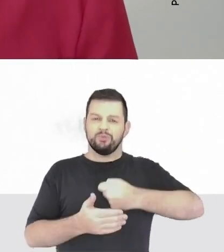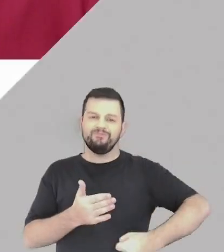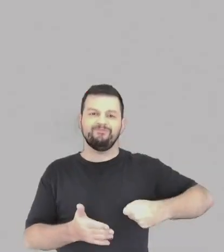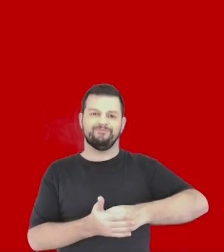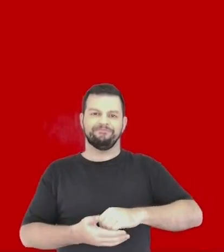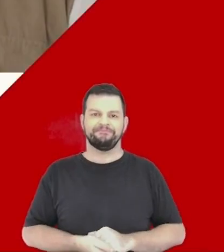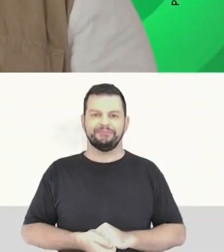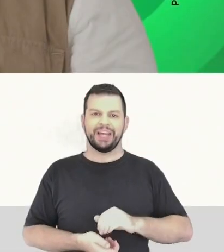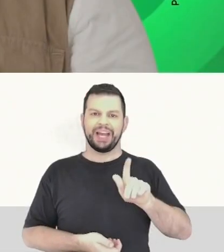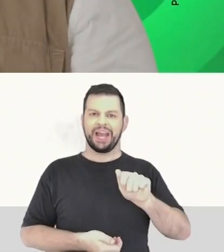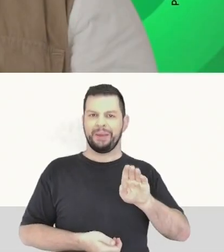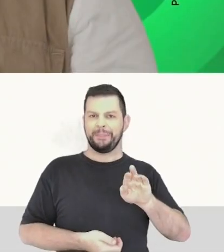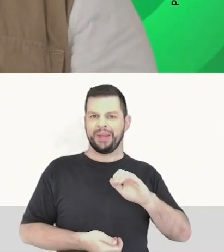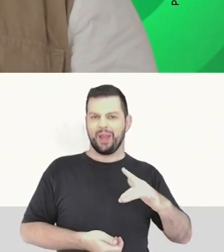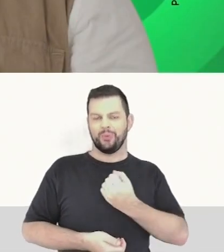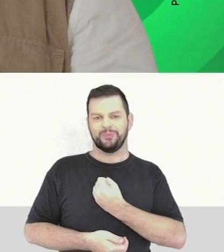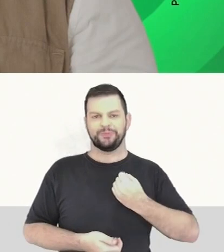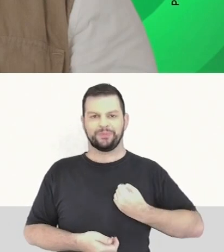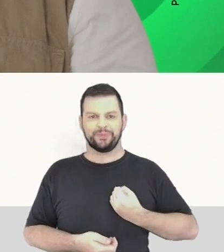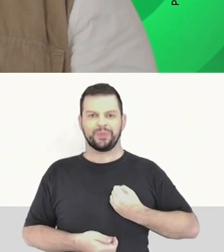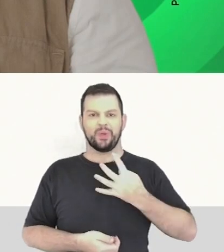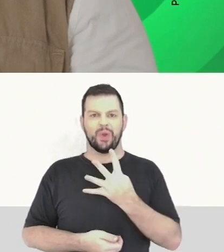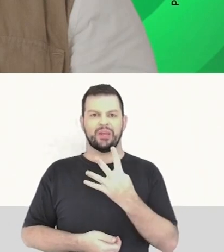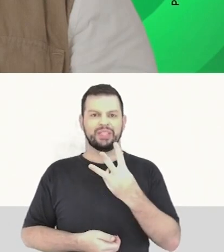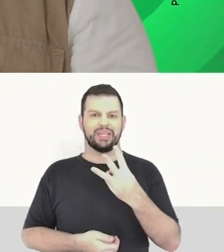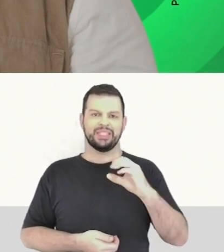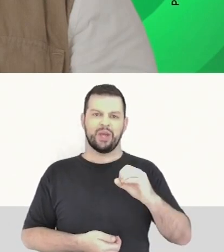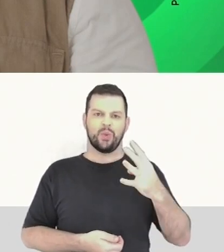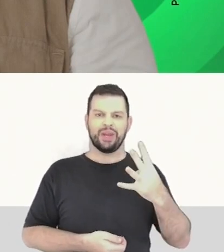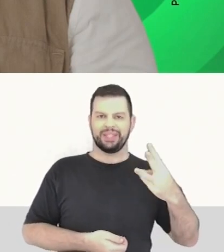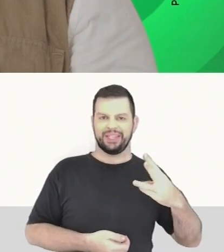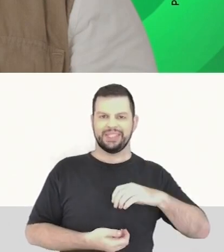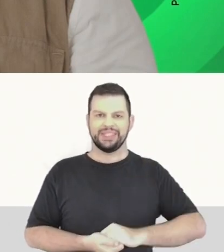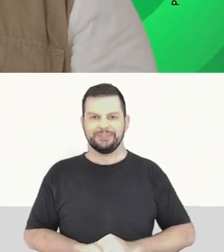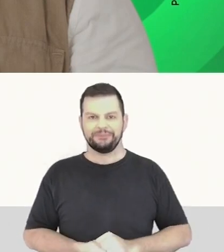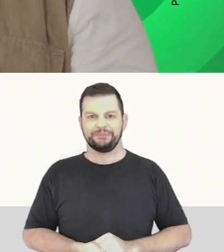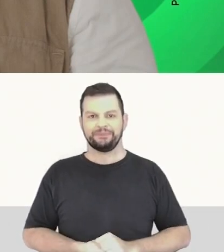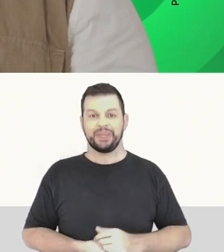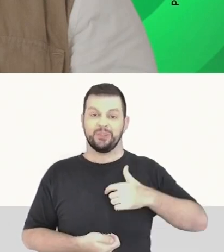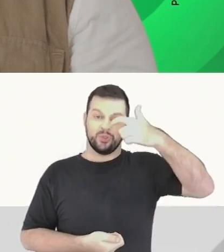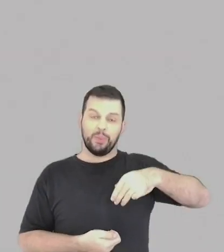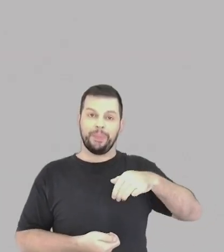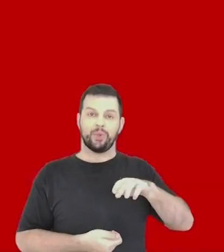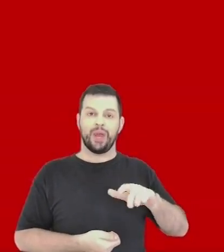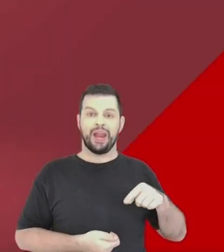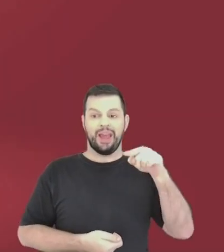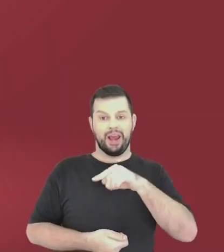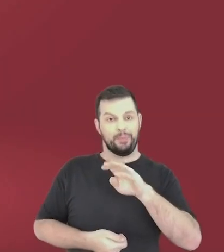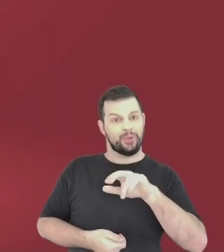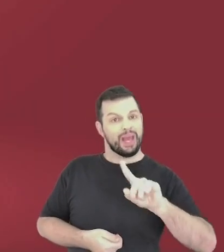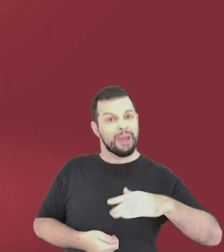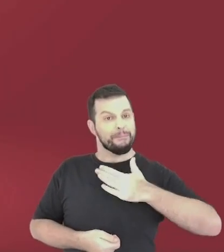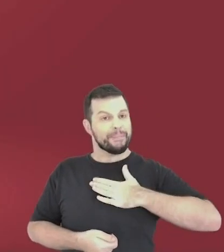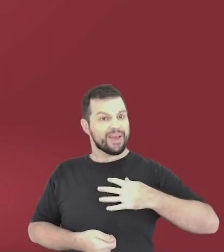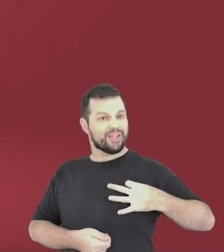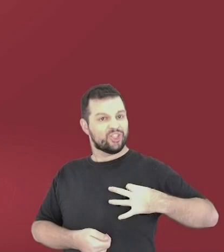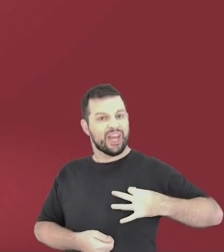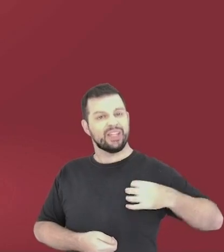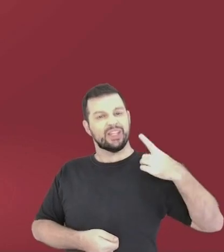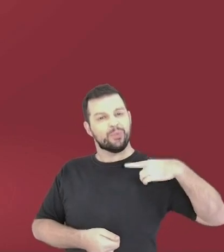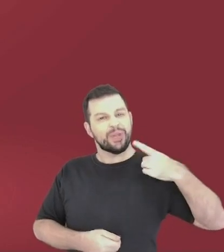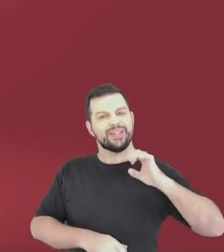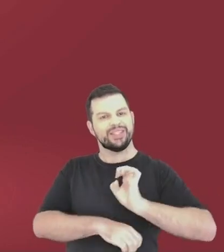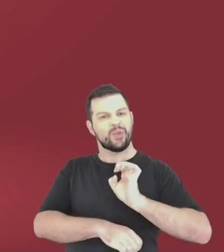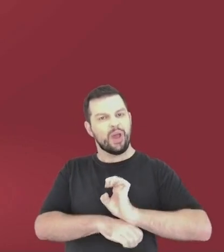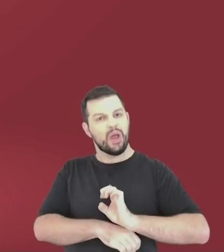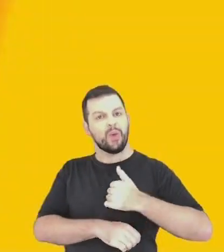é trava na luta. Gabriel Gonçalves, 43043. Sou a Manuela e a Bruna é